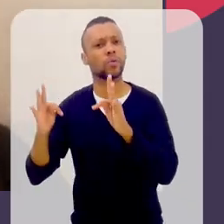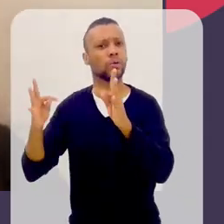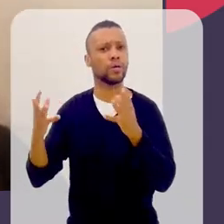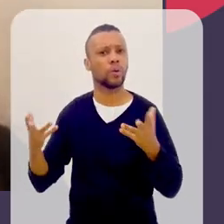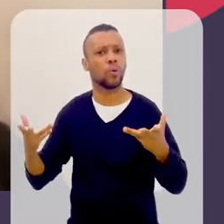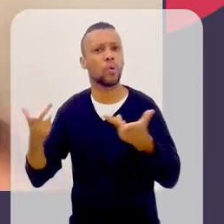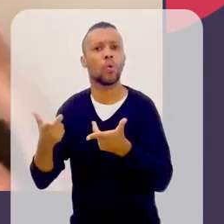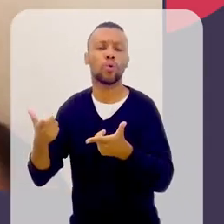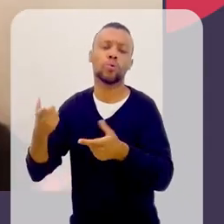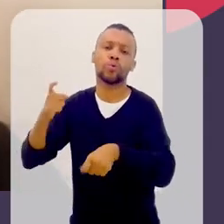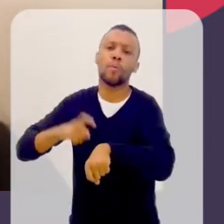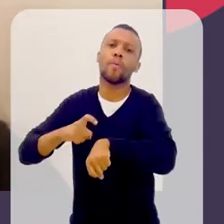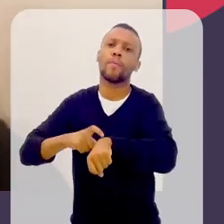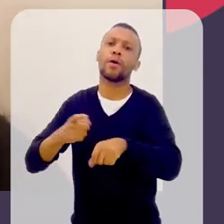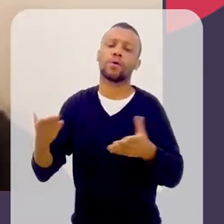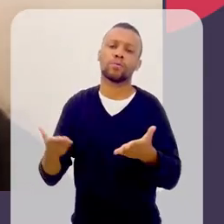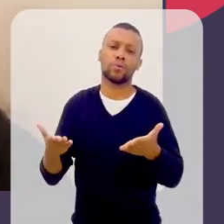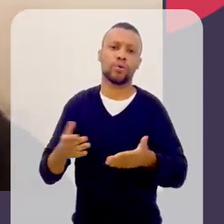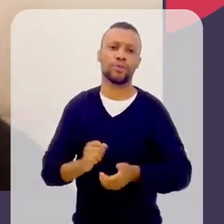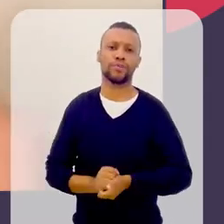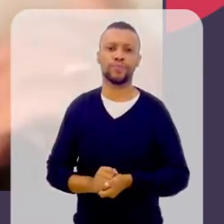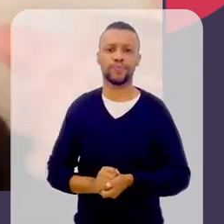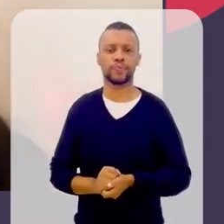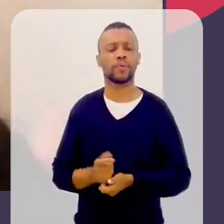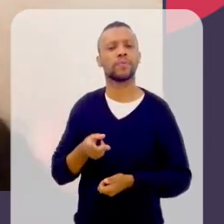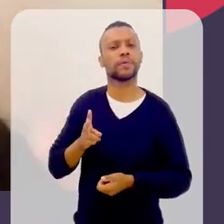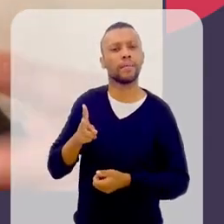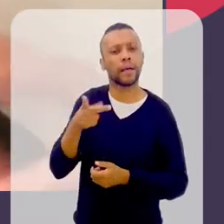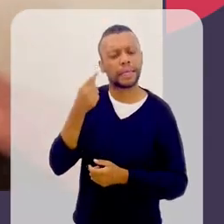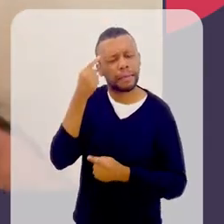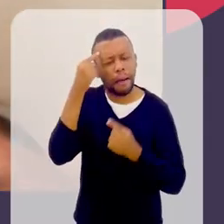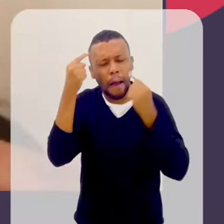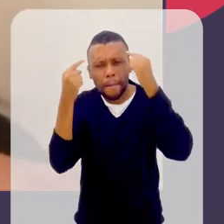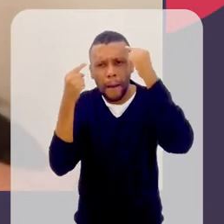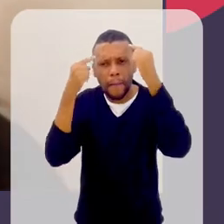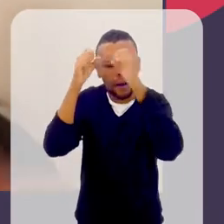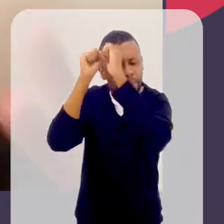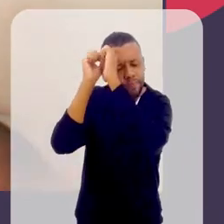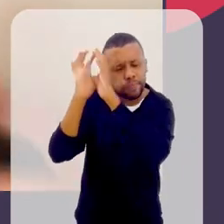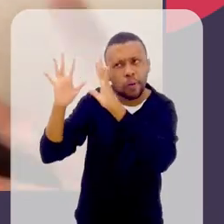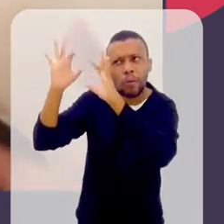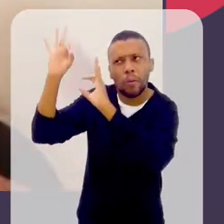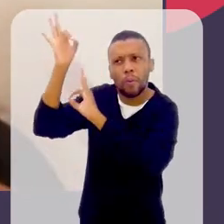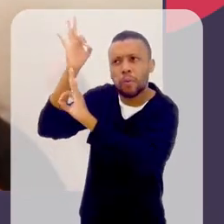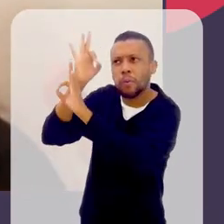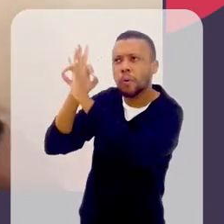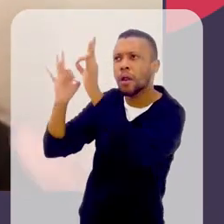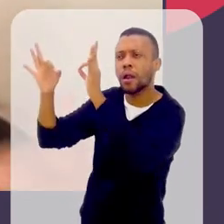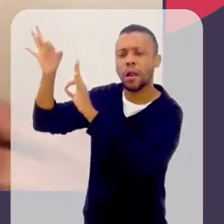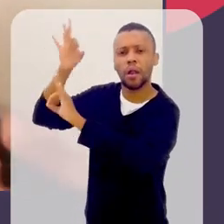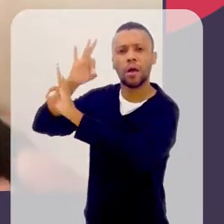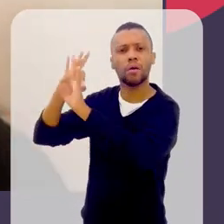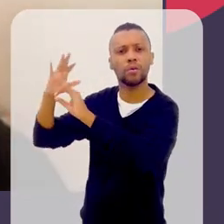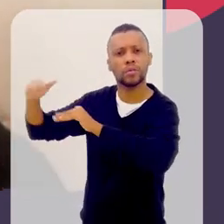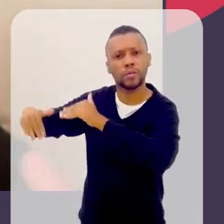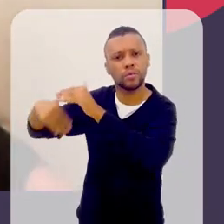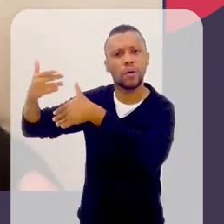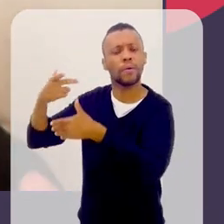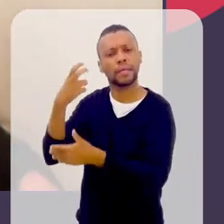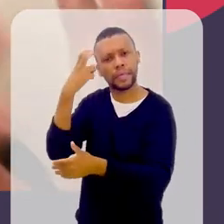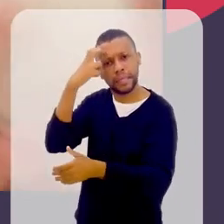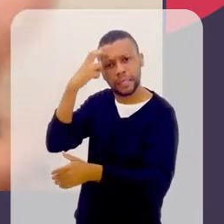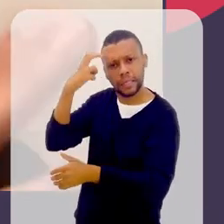tecnológica atual. As ideias sempre circularam, então, os desenvolvimentos intelectuais,